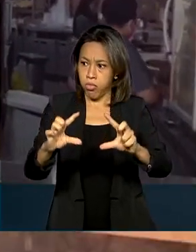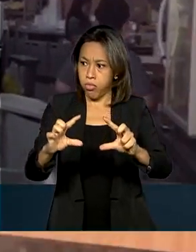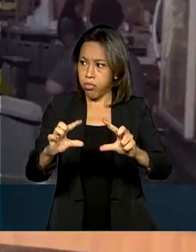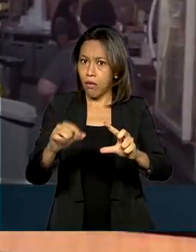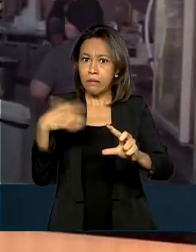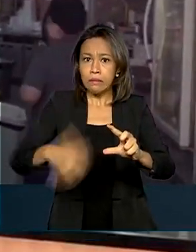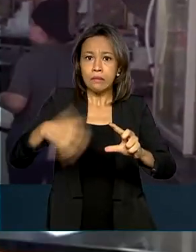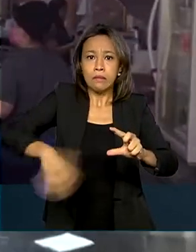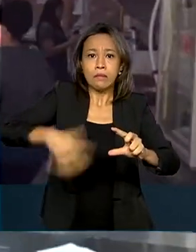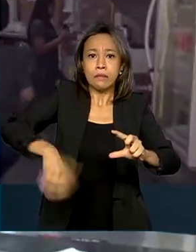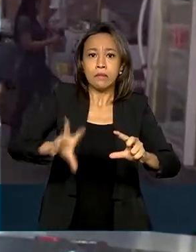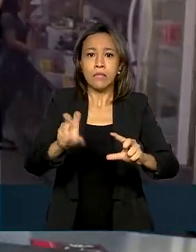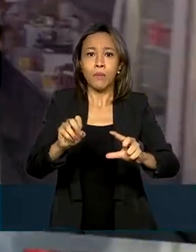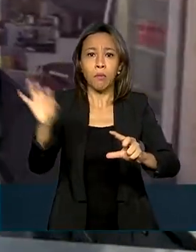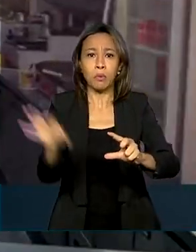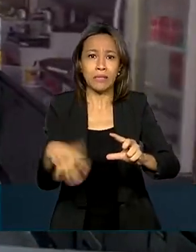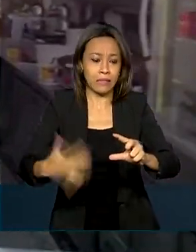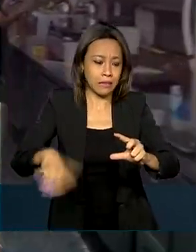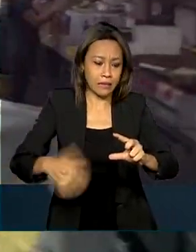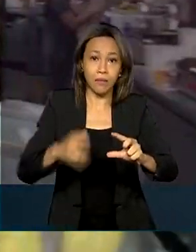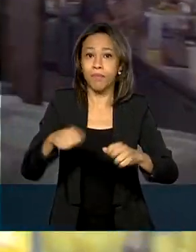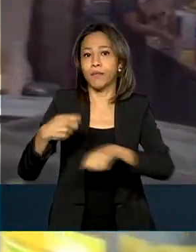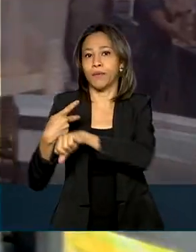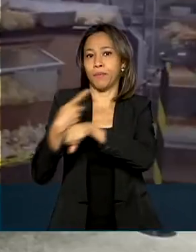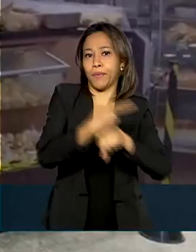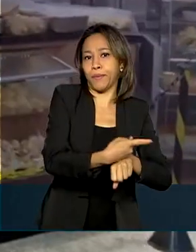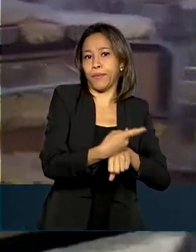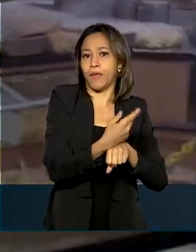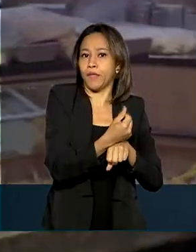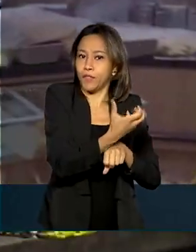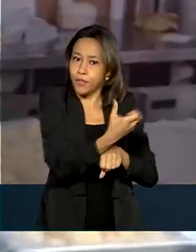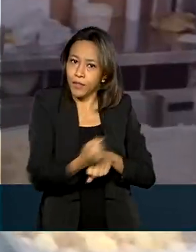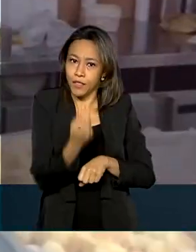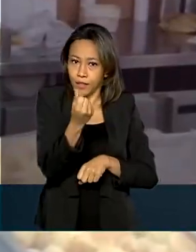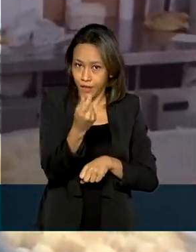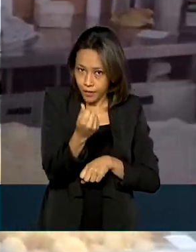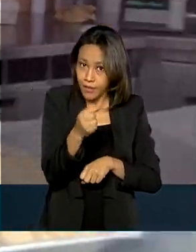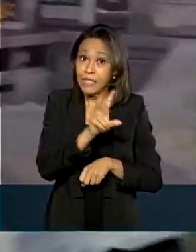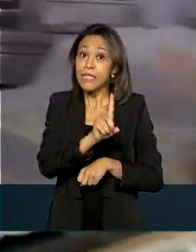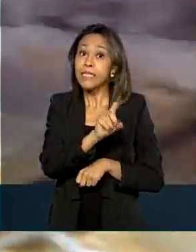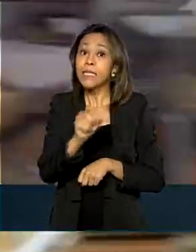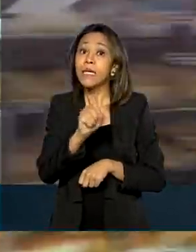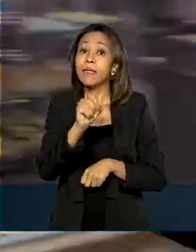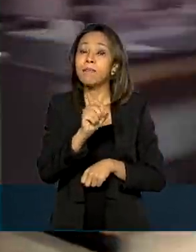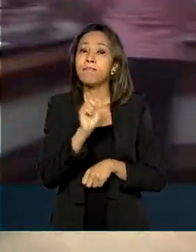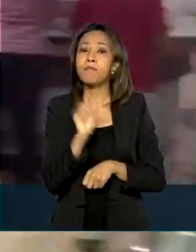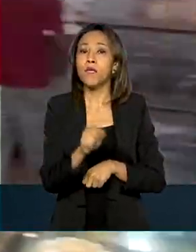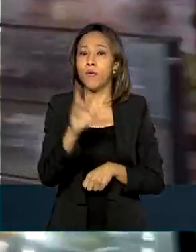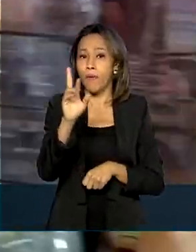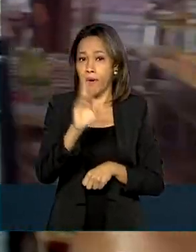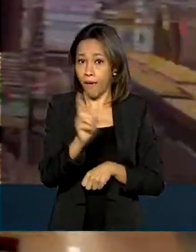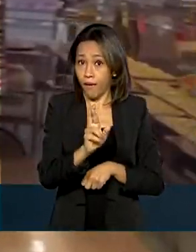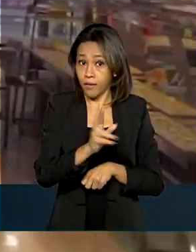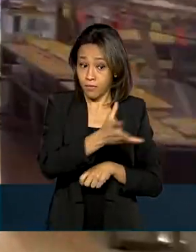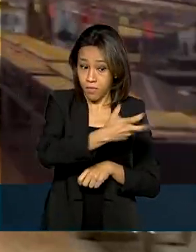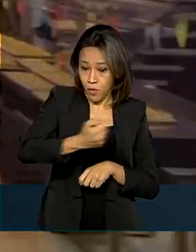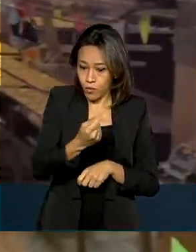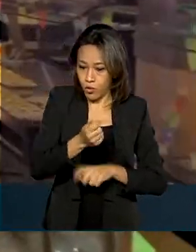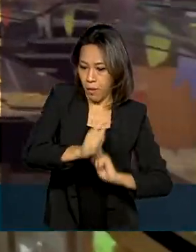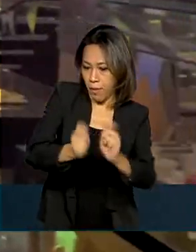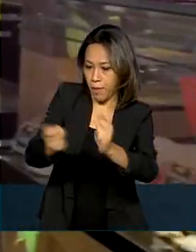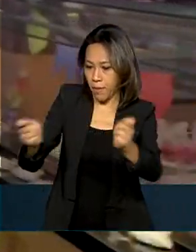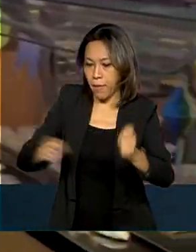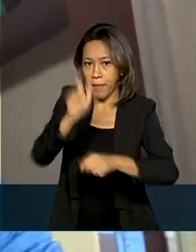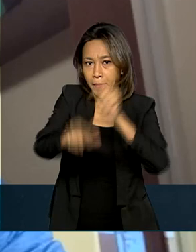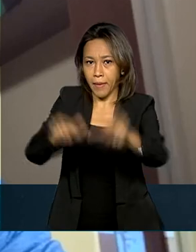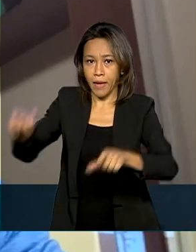ele precisou pegar um crédito de R$ 100 mil pelo Pronamp. Usou dinheiro para pagar funcionários e despesas